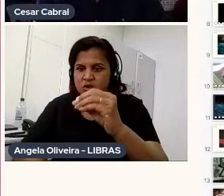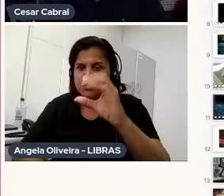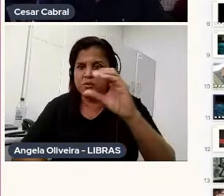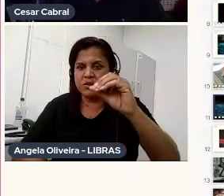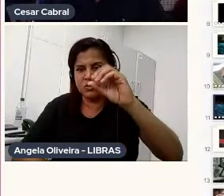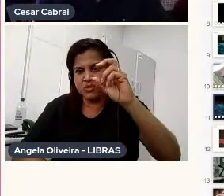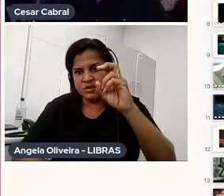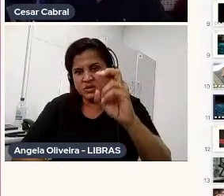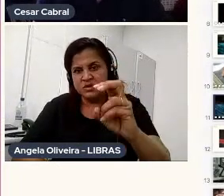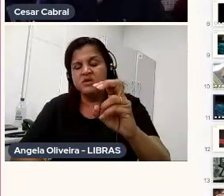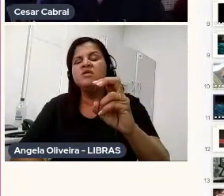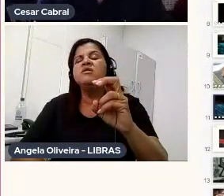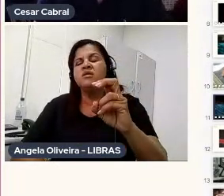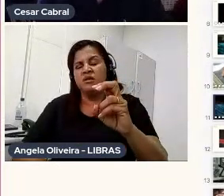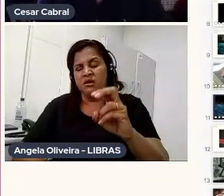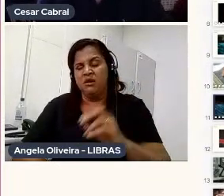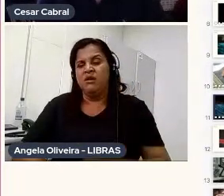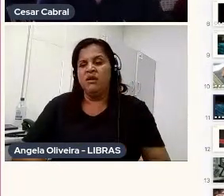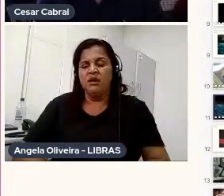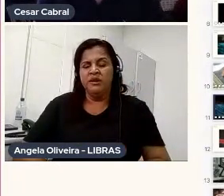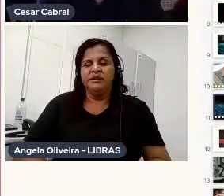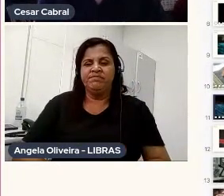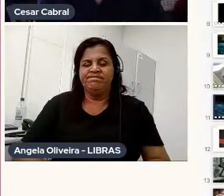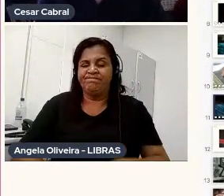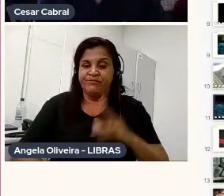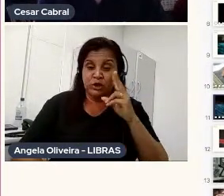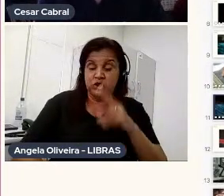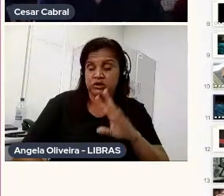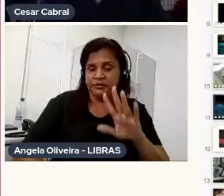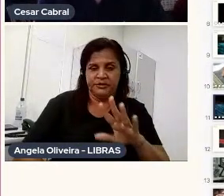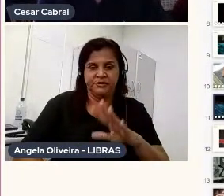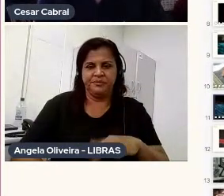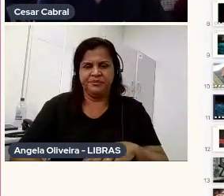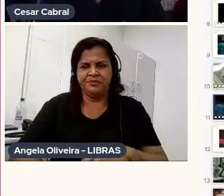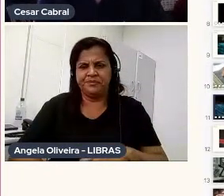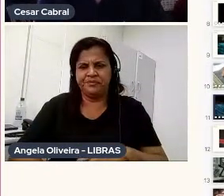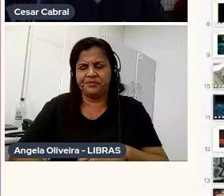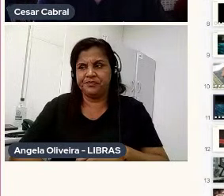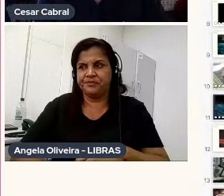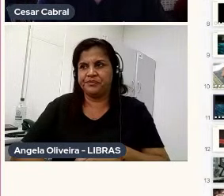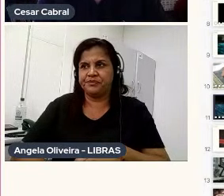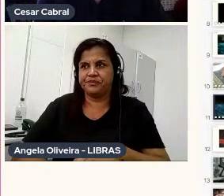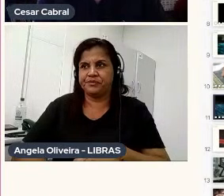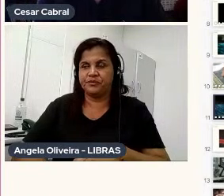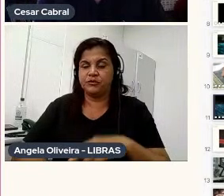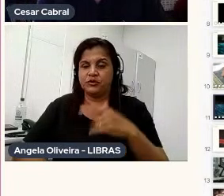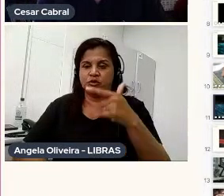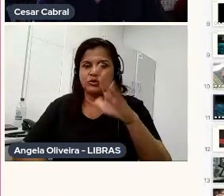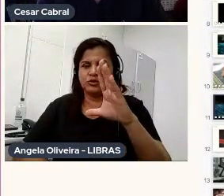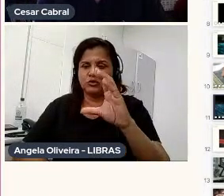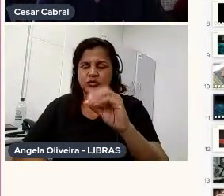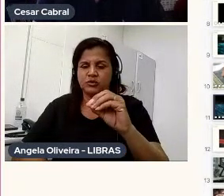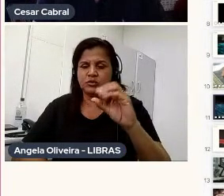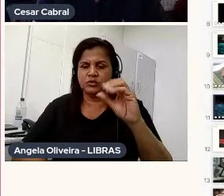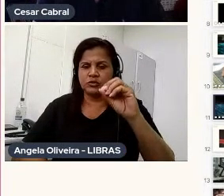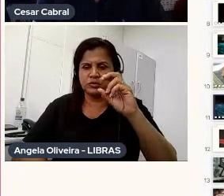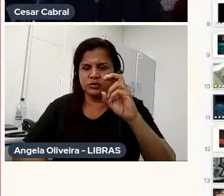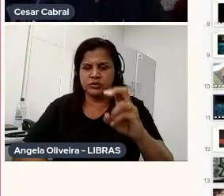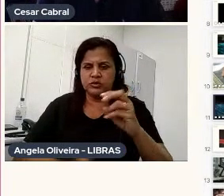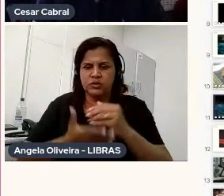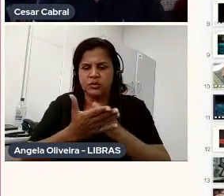eu, deixa eu só ver aqui, isso, em 2005, eu comecei